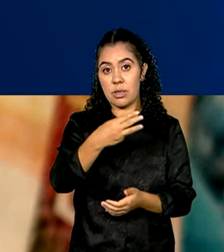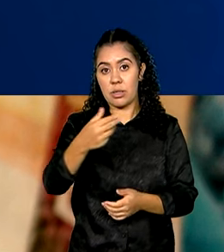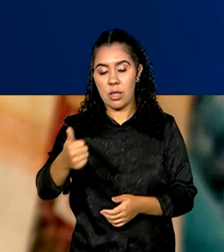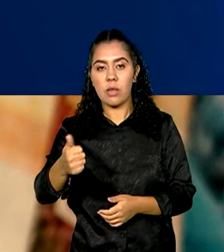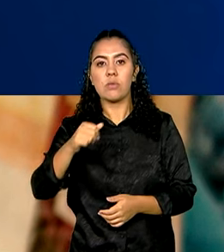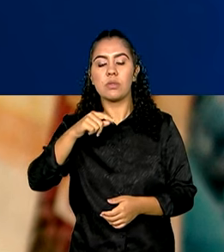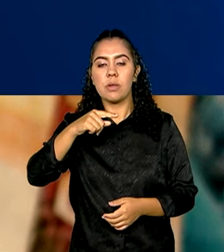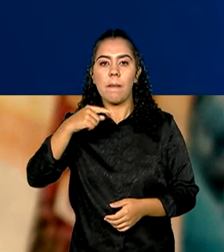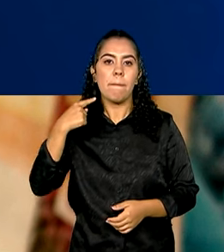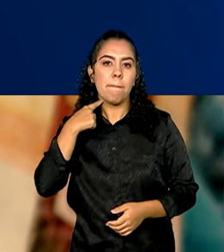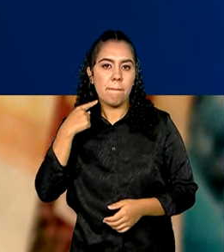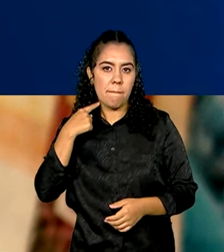quitar dívidas com o Fies. Transcrição e